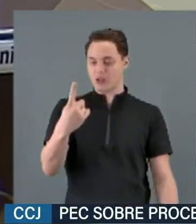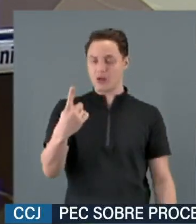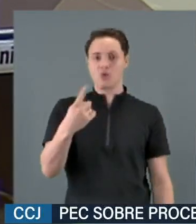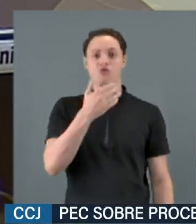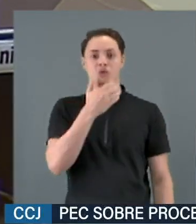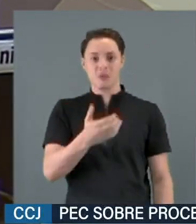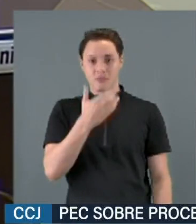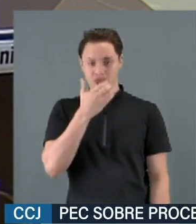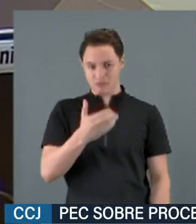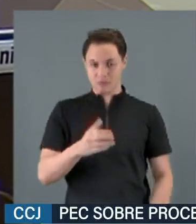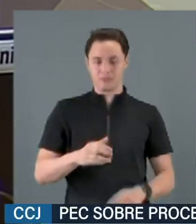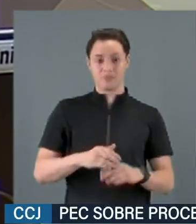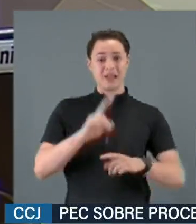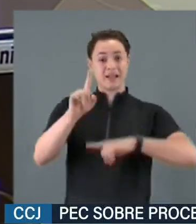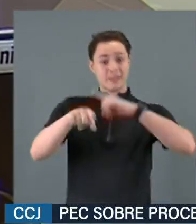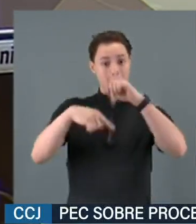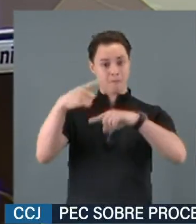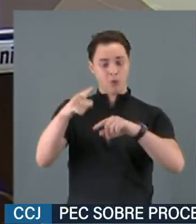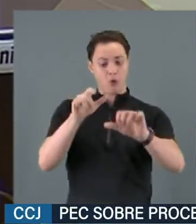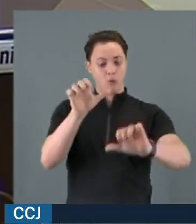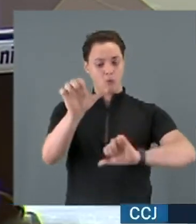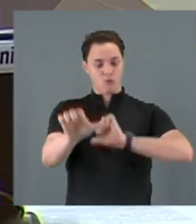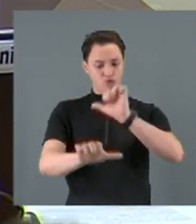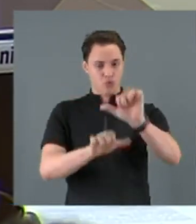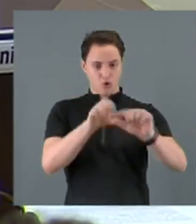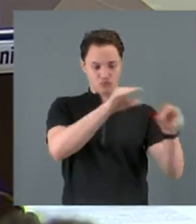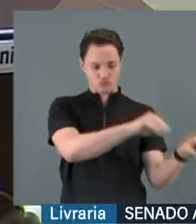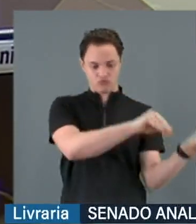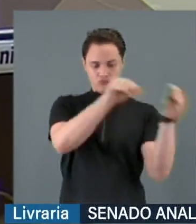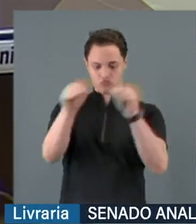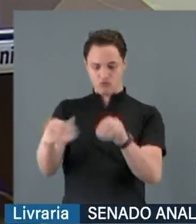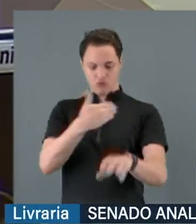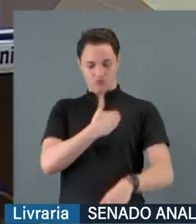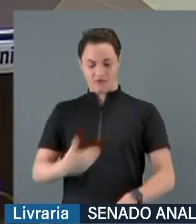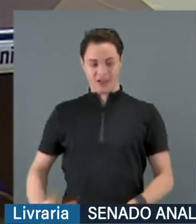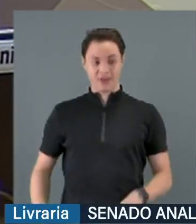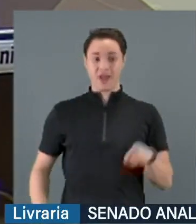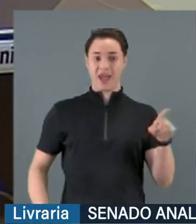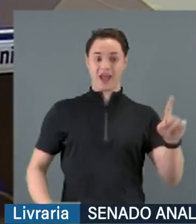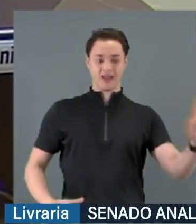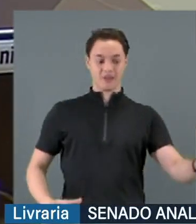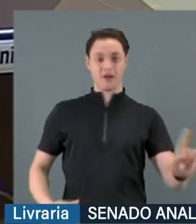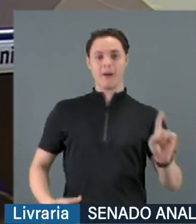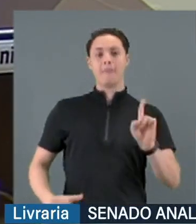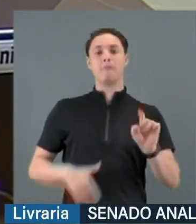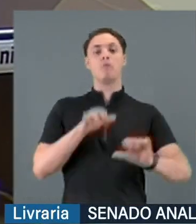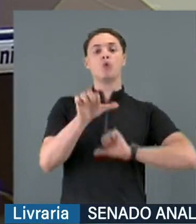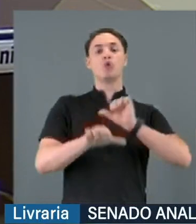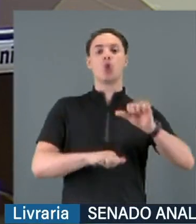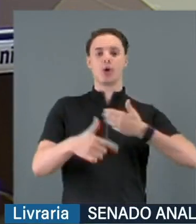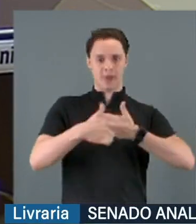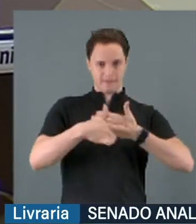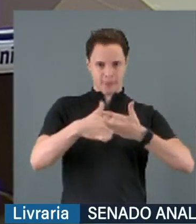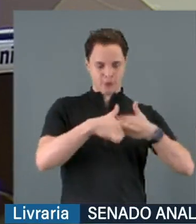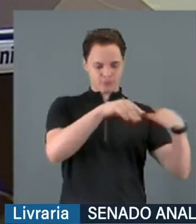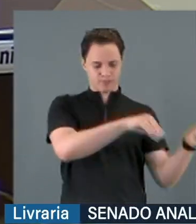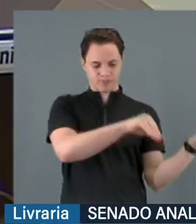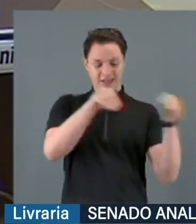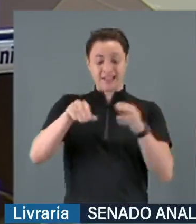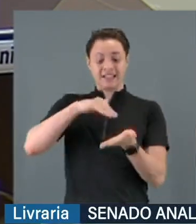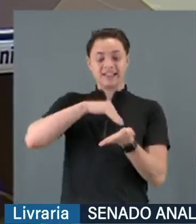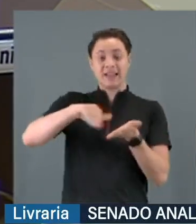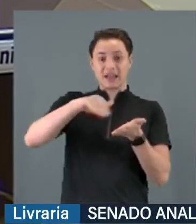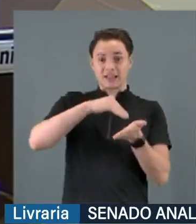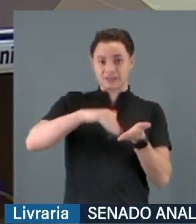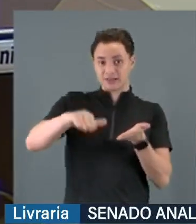sai do governo anterior e vem para este governo, ela assume a subsecretaria da Secretaria de Inteligência